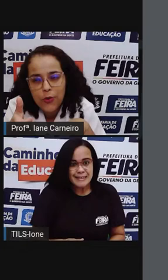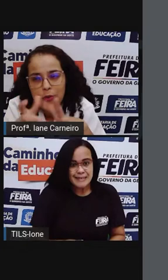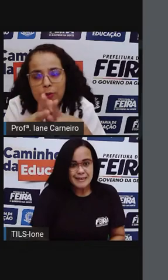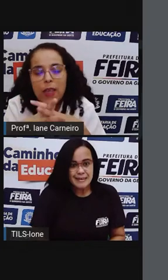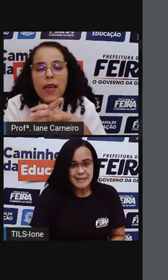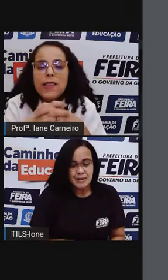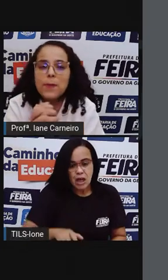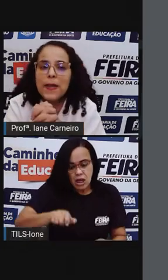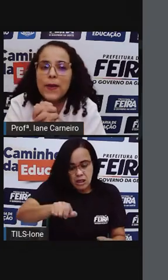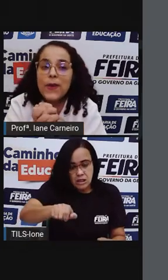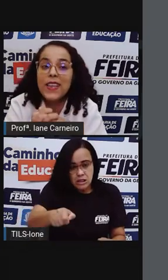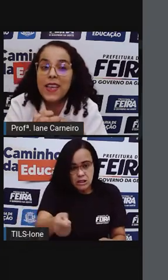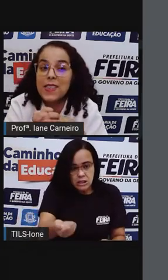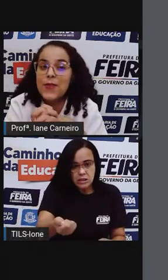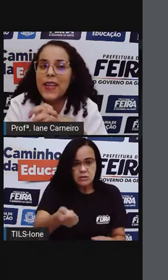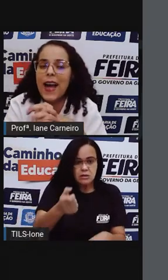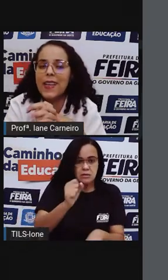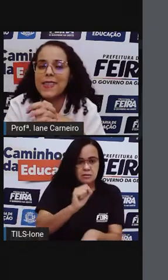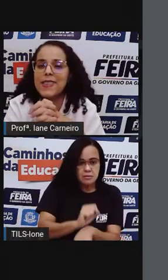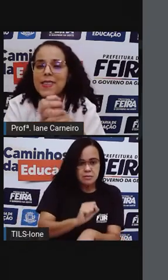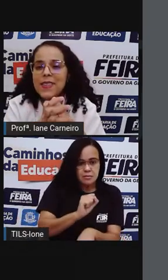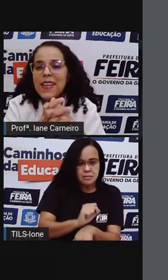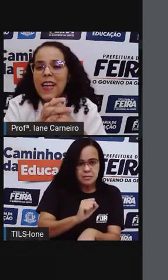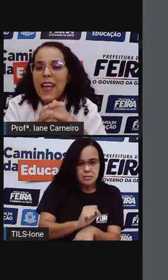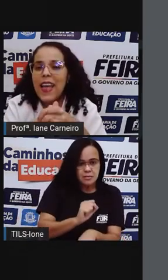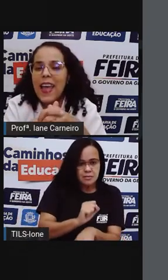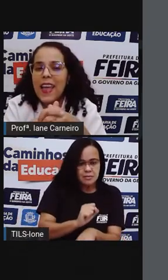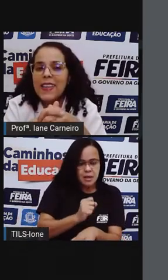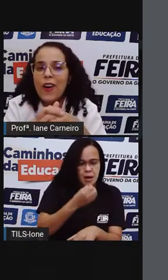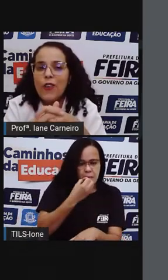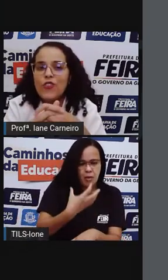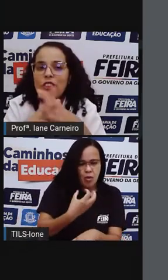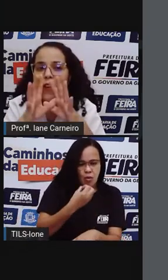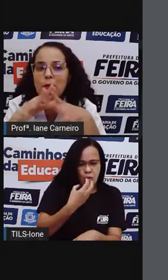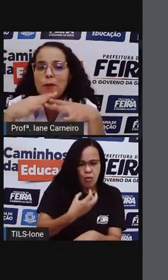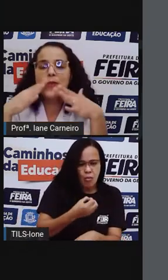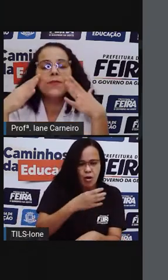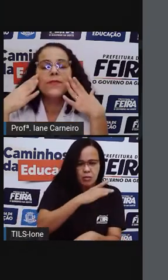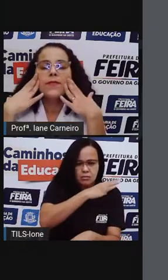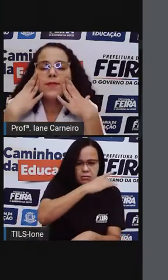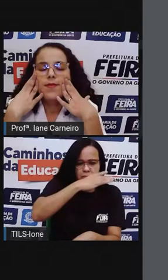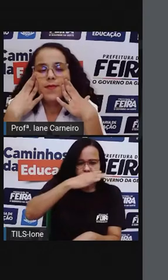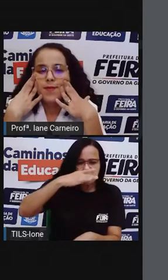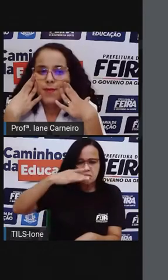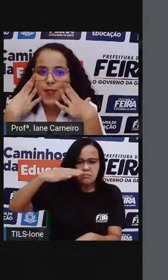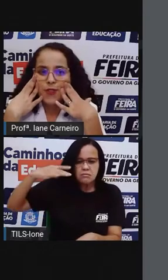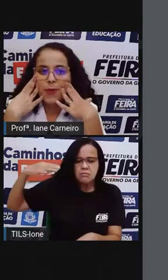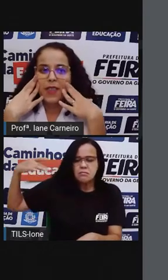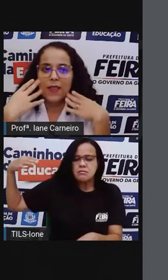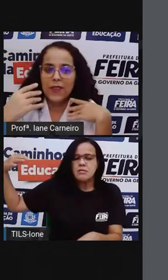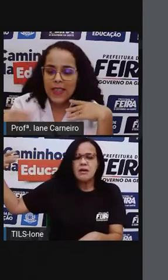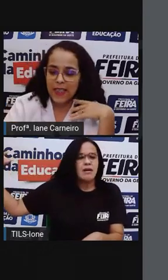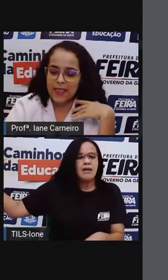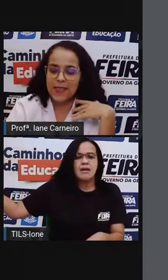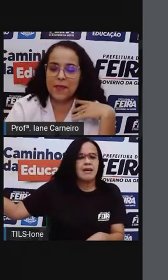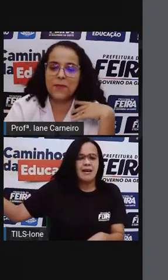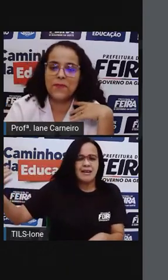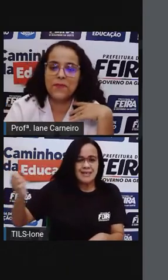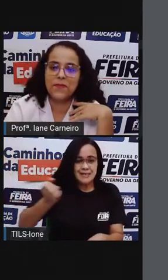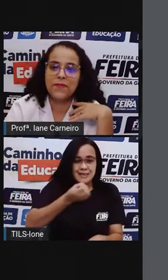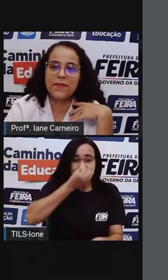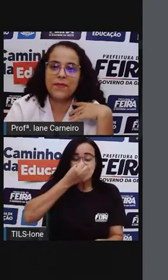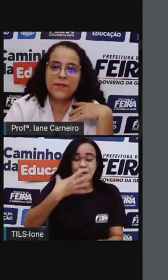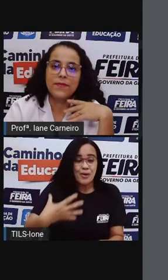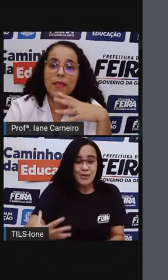o forno e esperou que esfriasse. Eita, olha o cheiro do bolo! Hum, bolo de milho, que delícia!